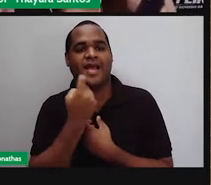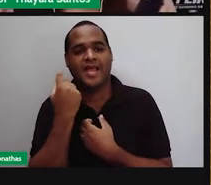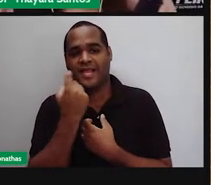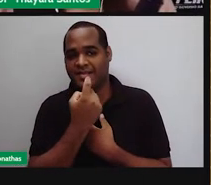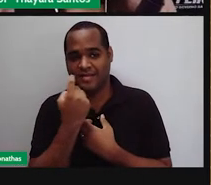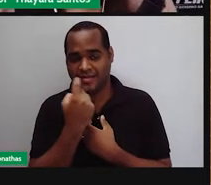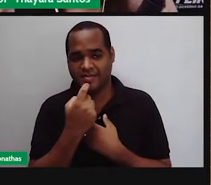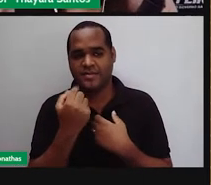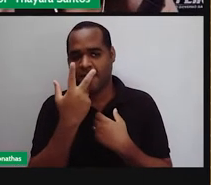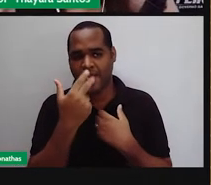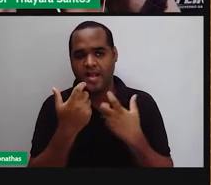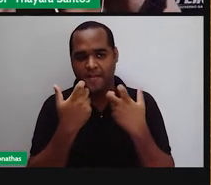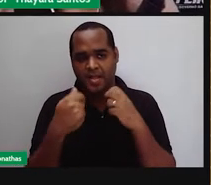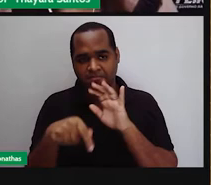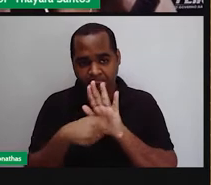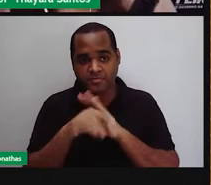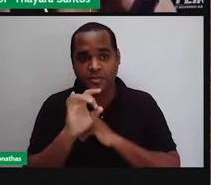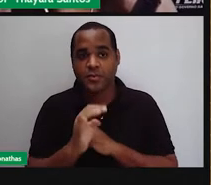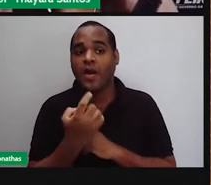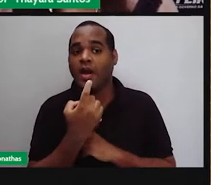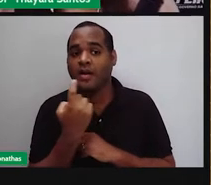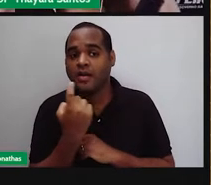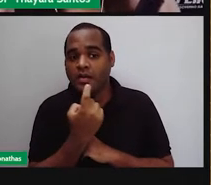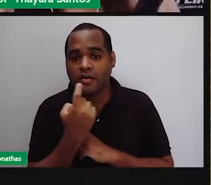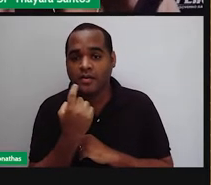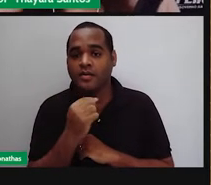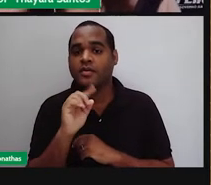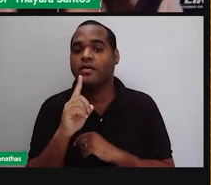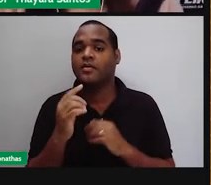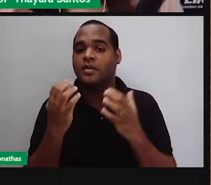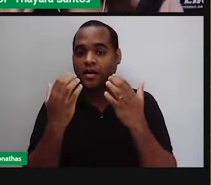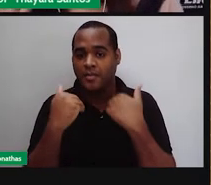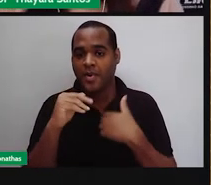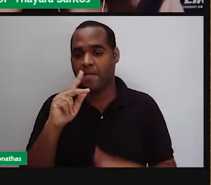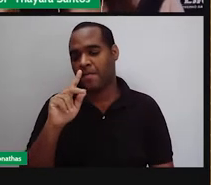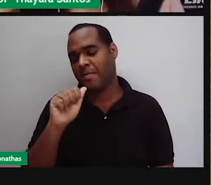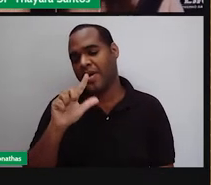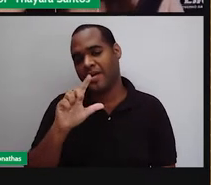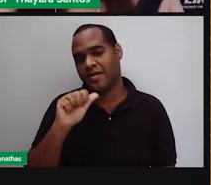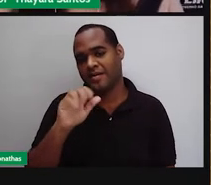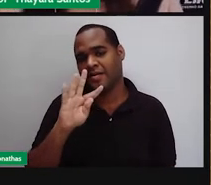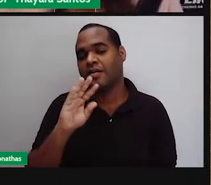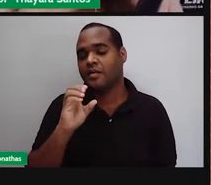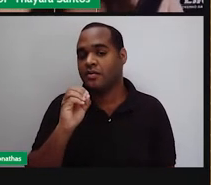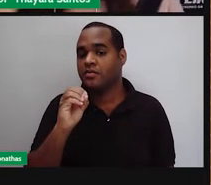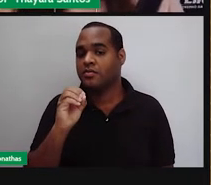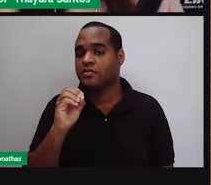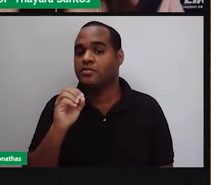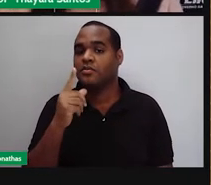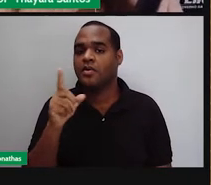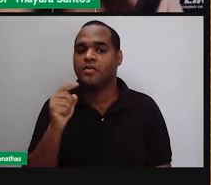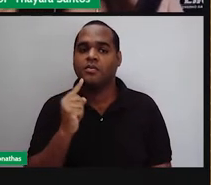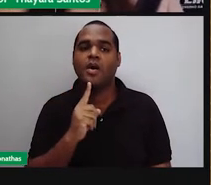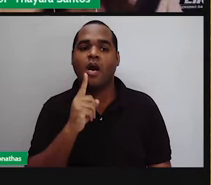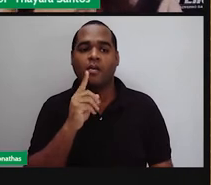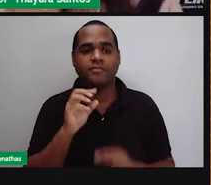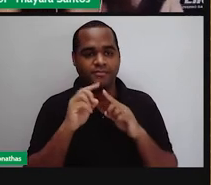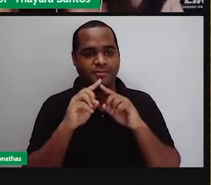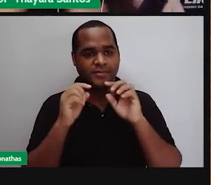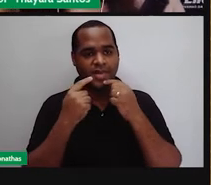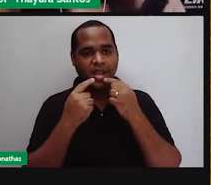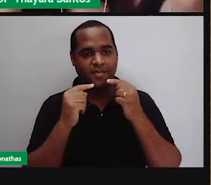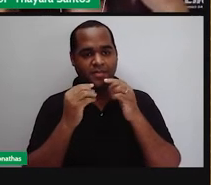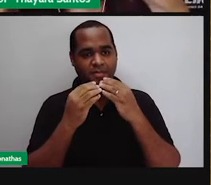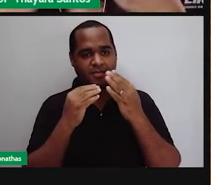língua. Mas elas não estão presentes somente na língua, elas também podem estar na região que a gente chama de palato, que é essa parte de cima, o céu da